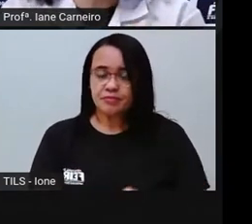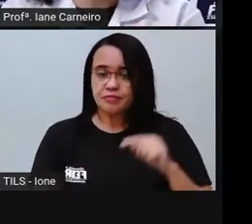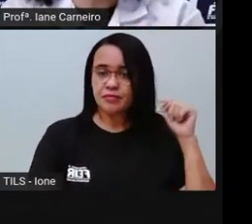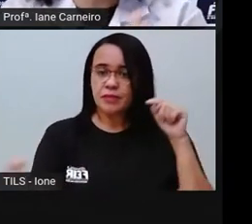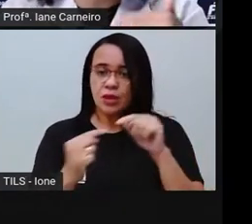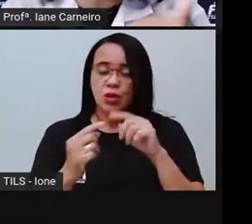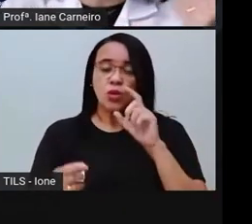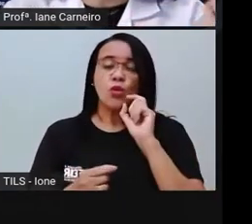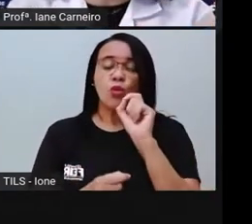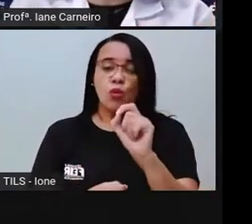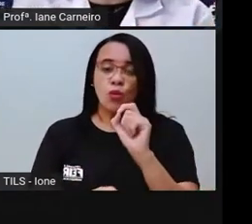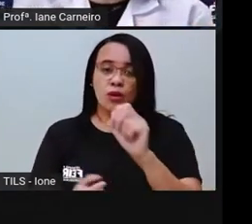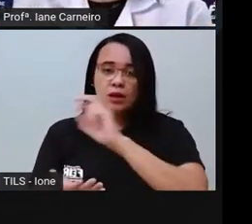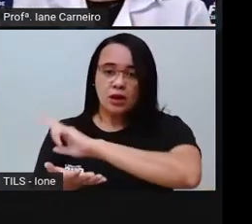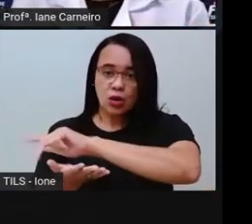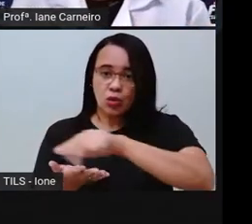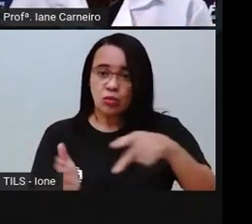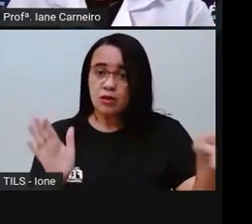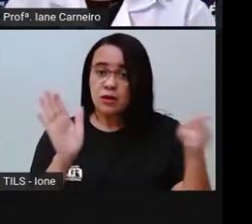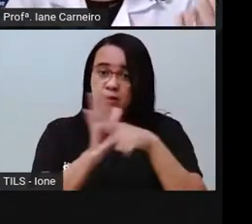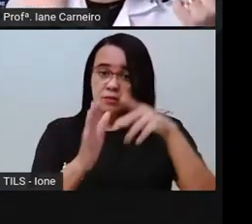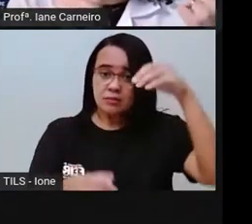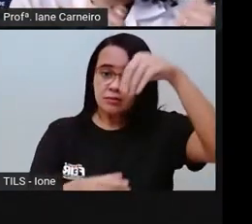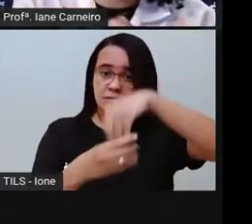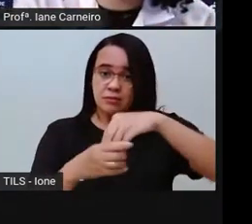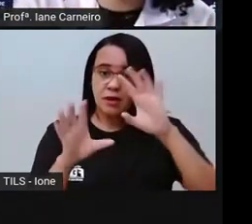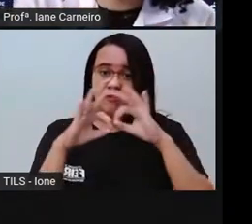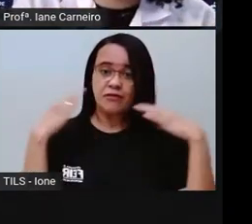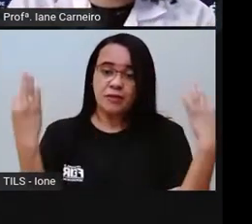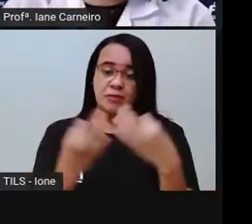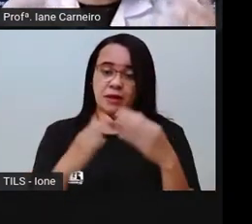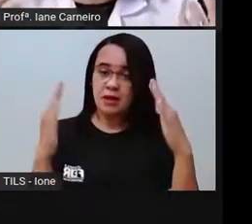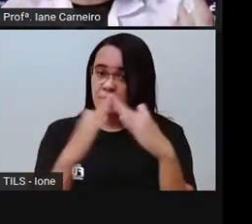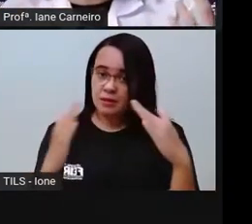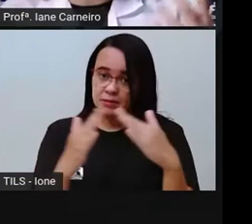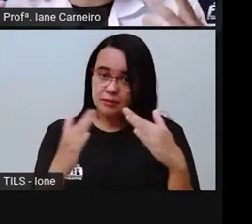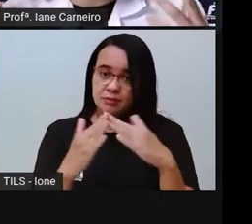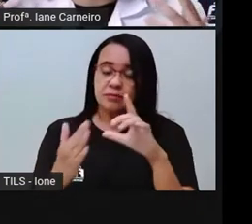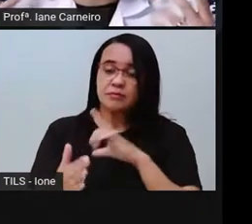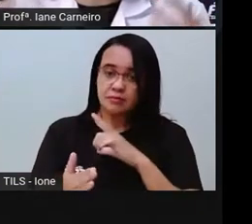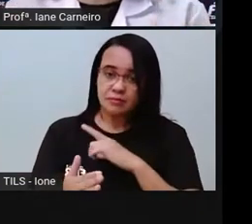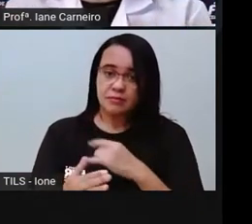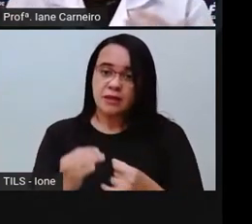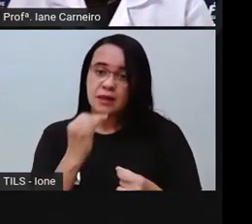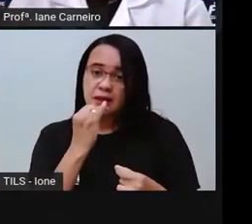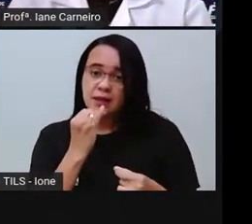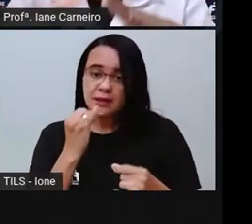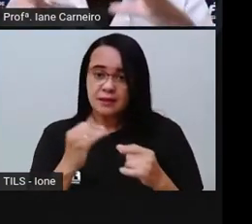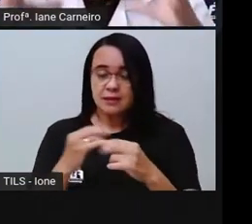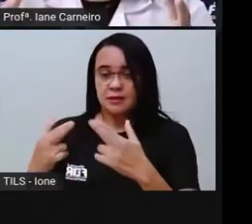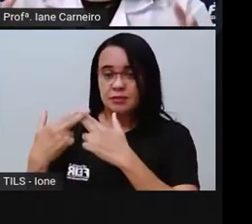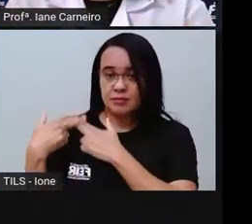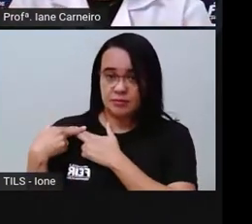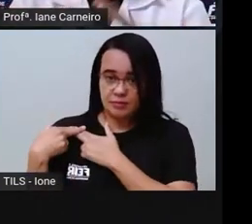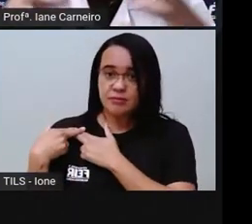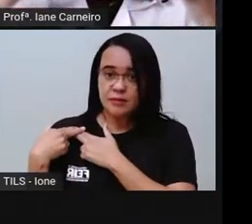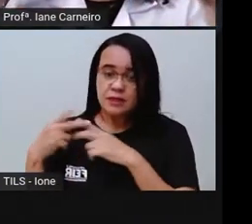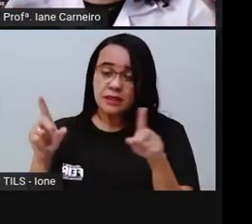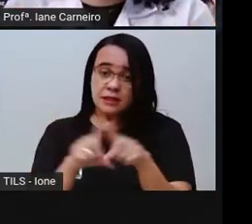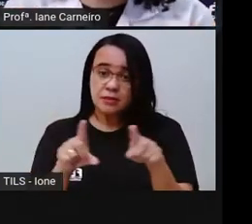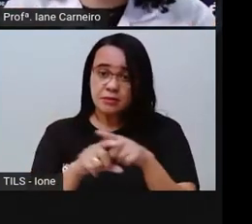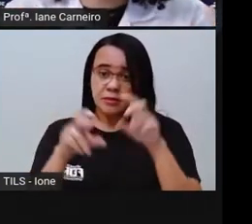elementos da vida em família. Então como a Pro deu o exemplo lá da responsabilidade, né? E o tema da aula é